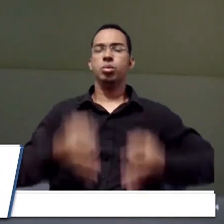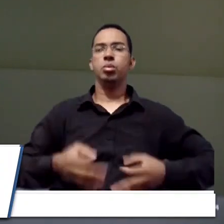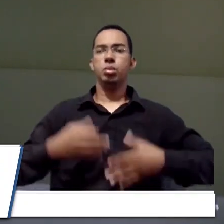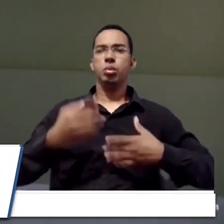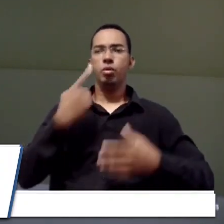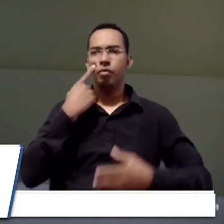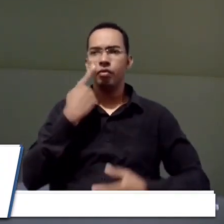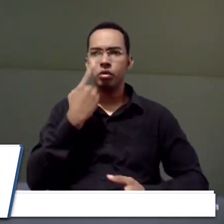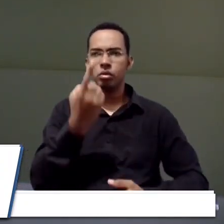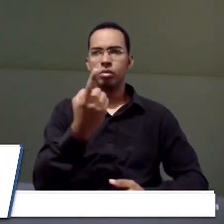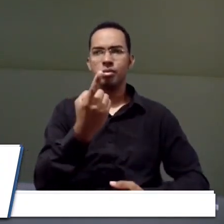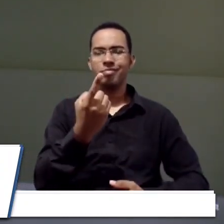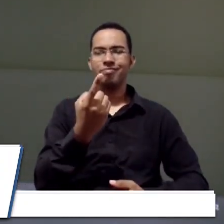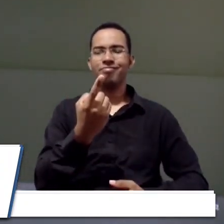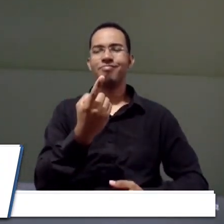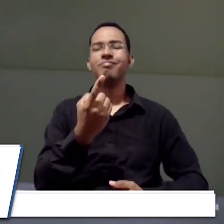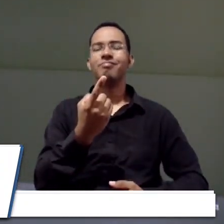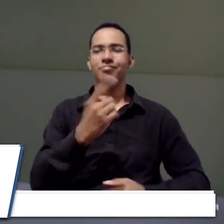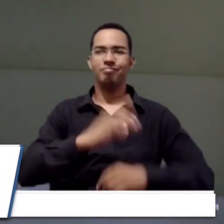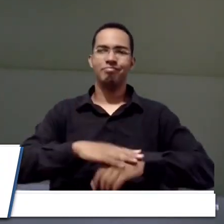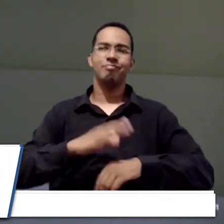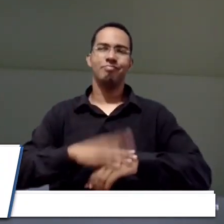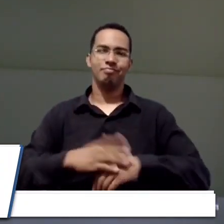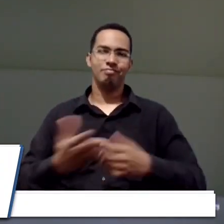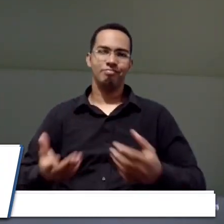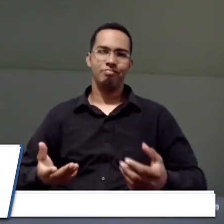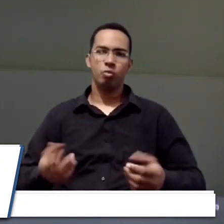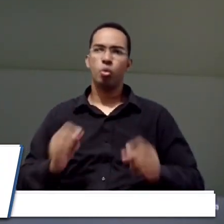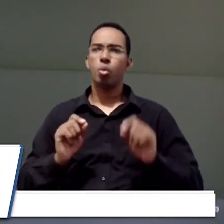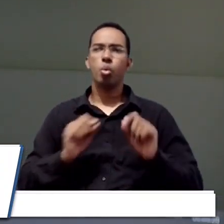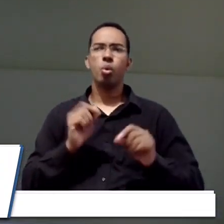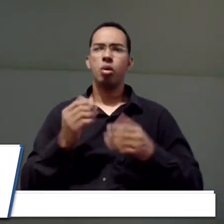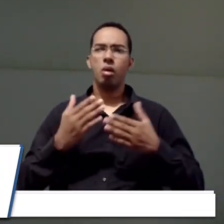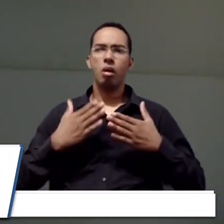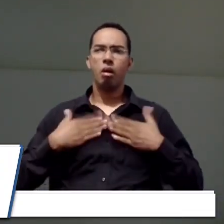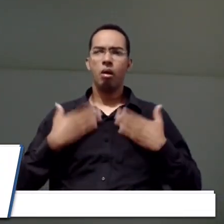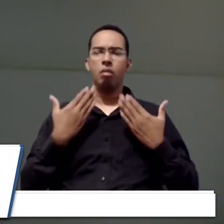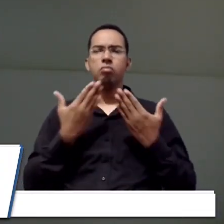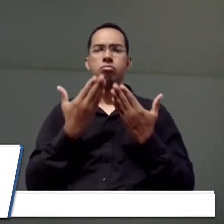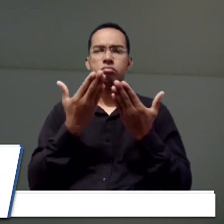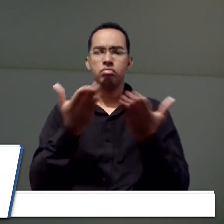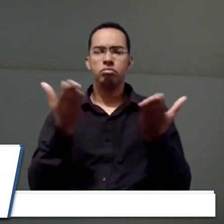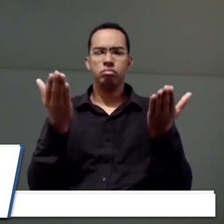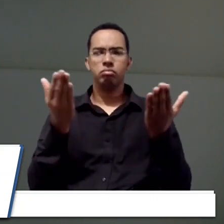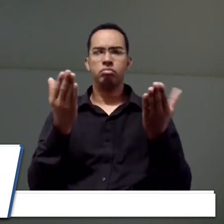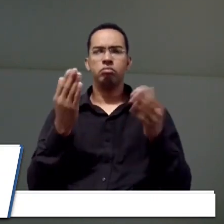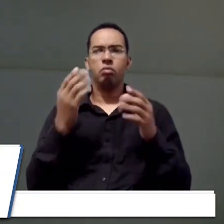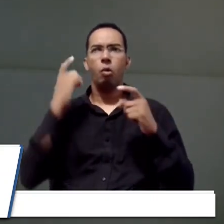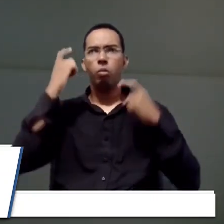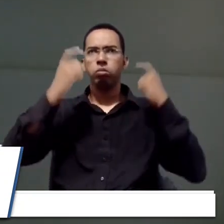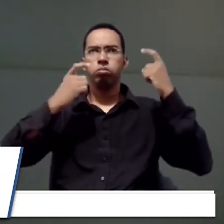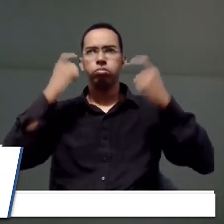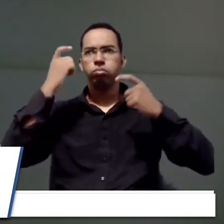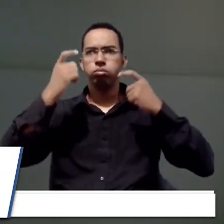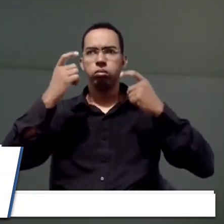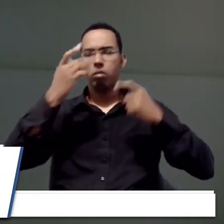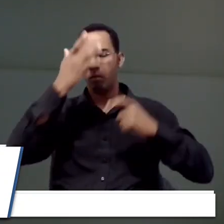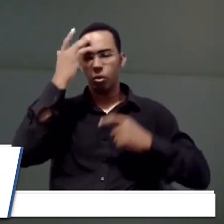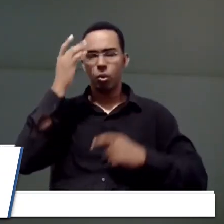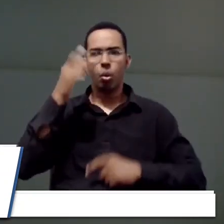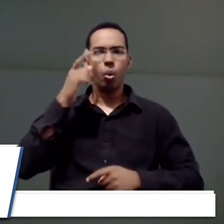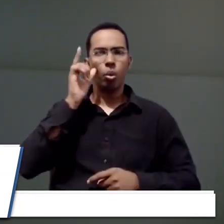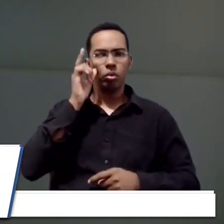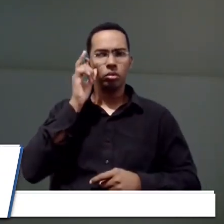como fica a situação. E o que eu me deparei com o desespero do pessoal ontem? Eu